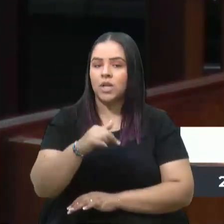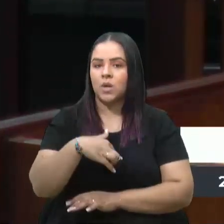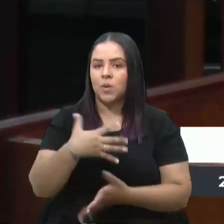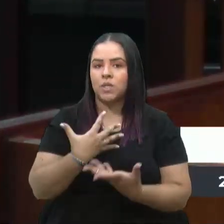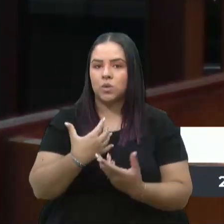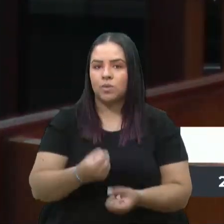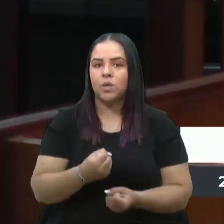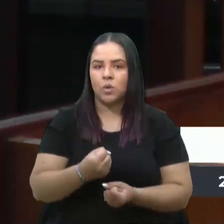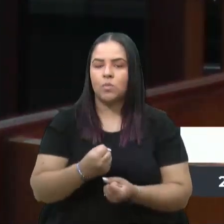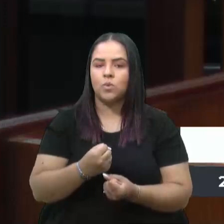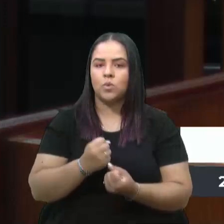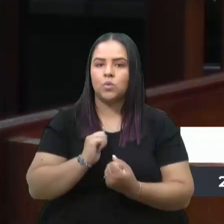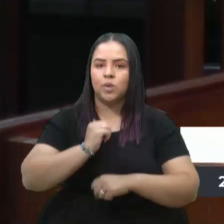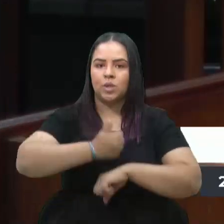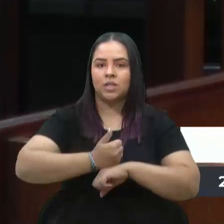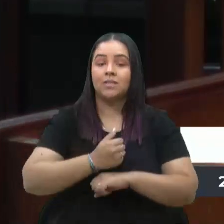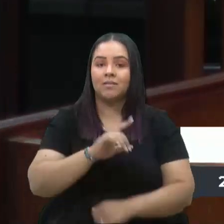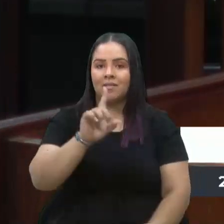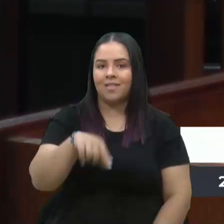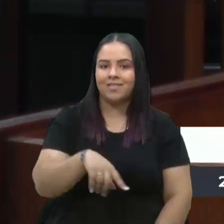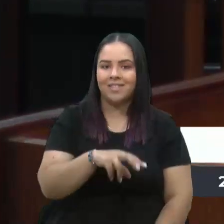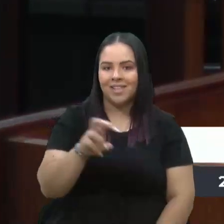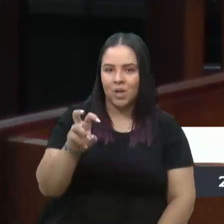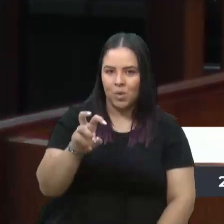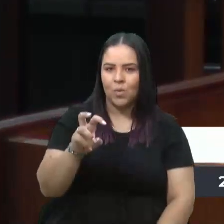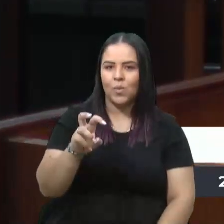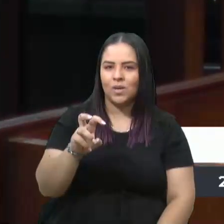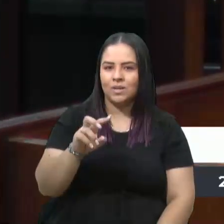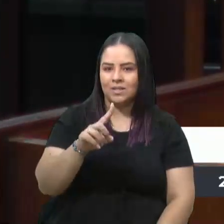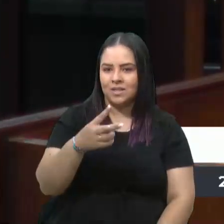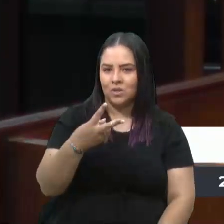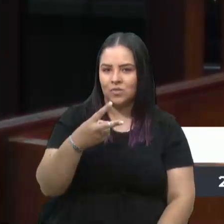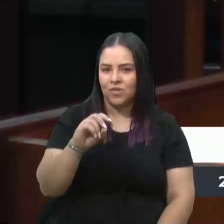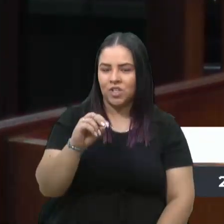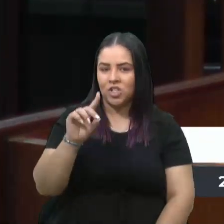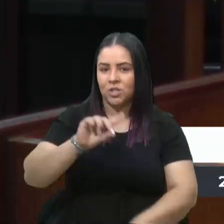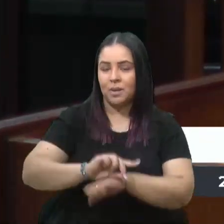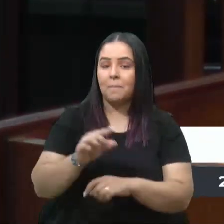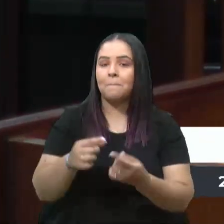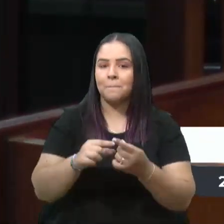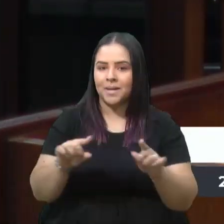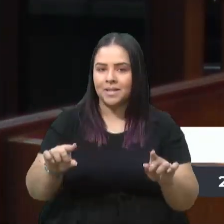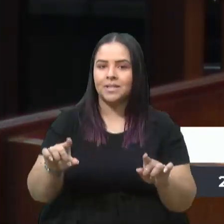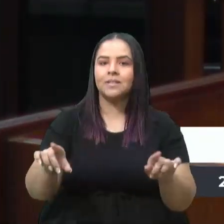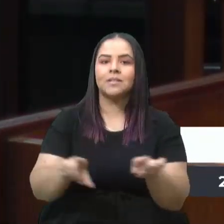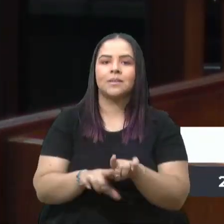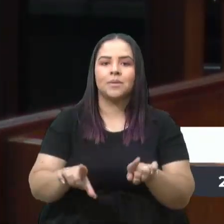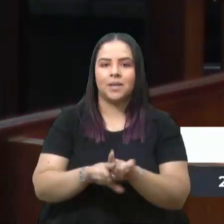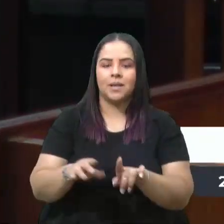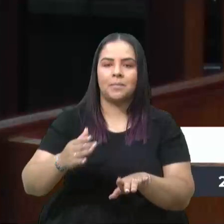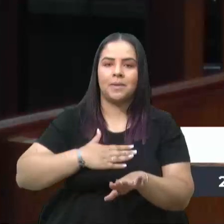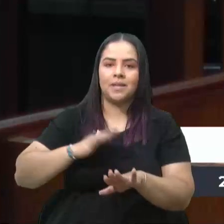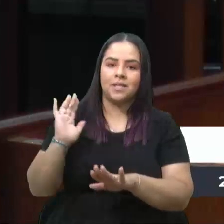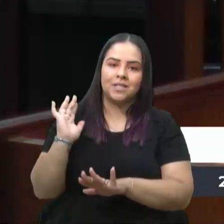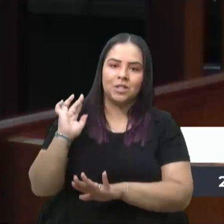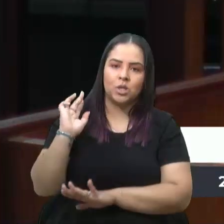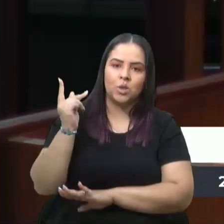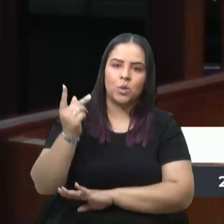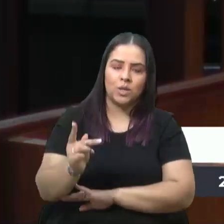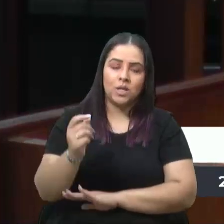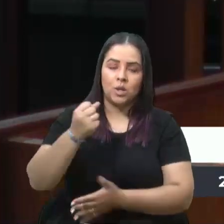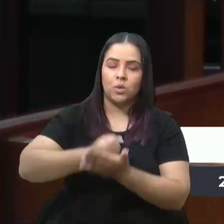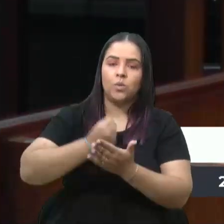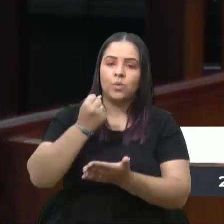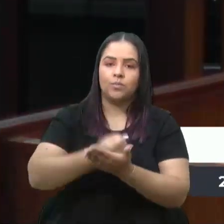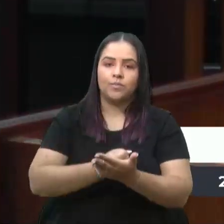como suplente, que foram cinco, 120 dias, mas também pela minha história de luta, que